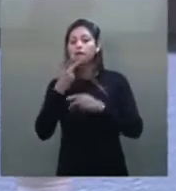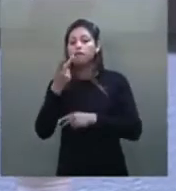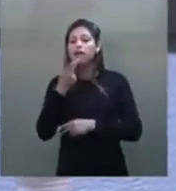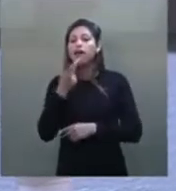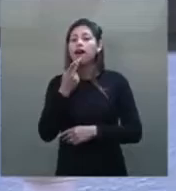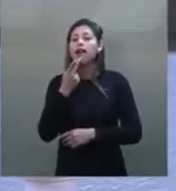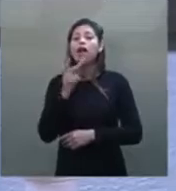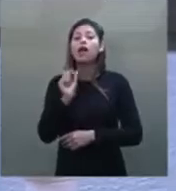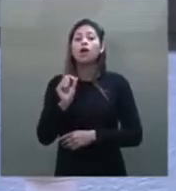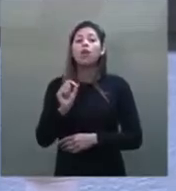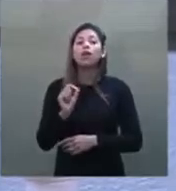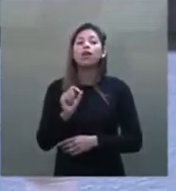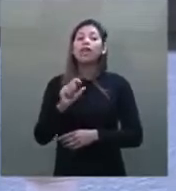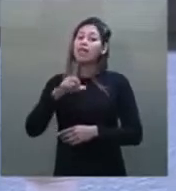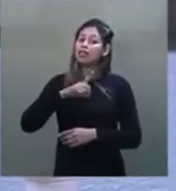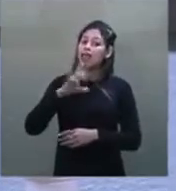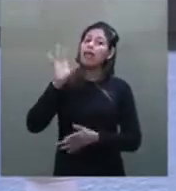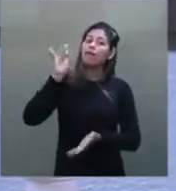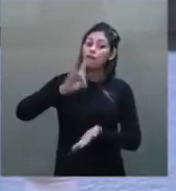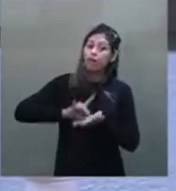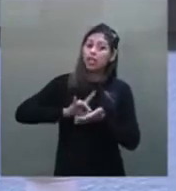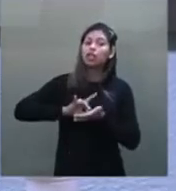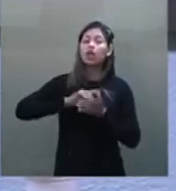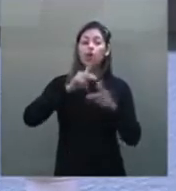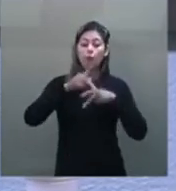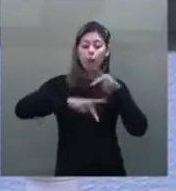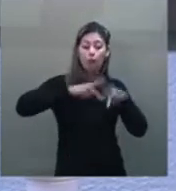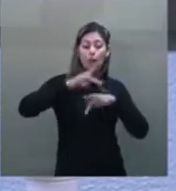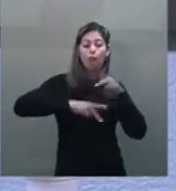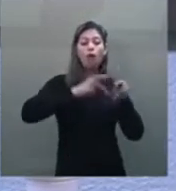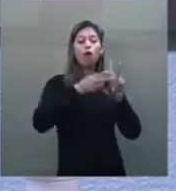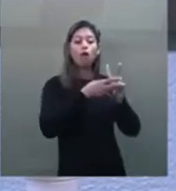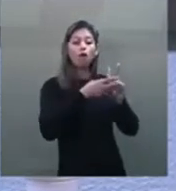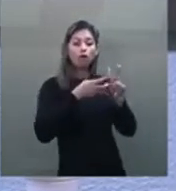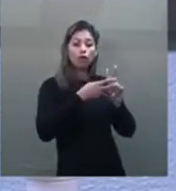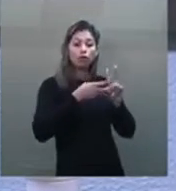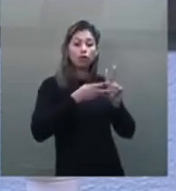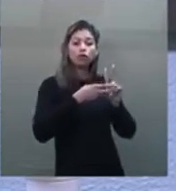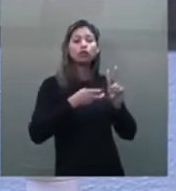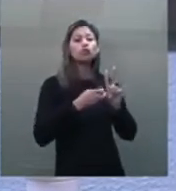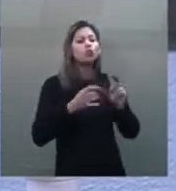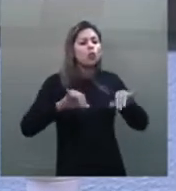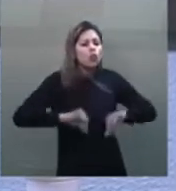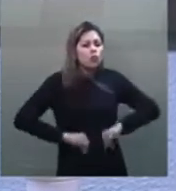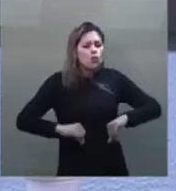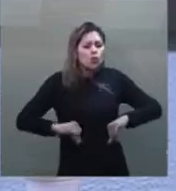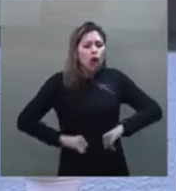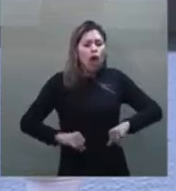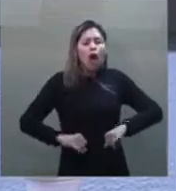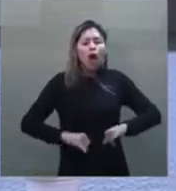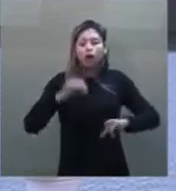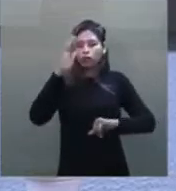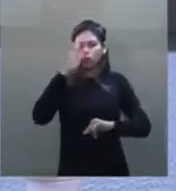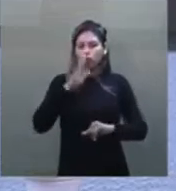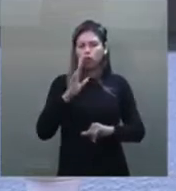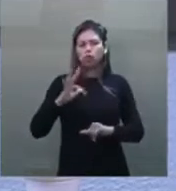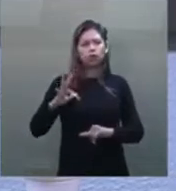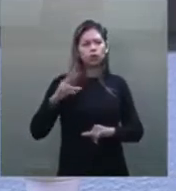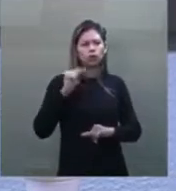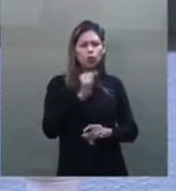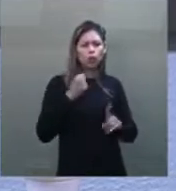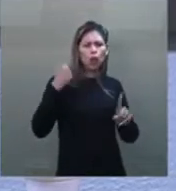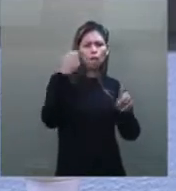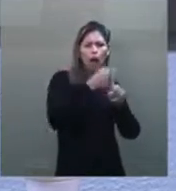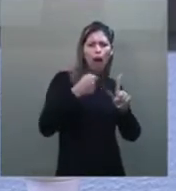falar da realidade que os povos indígenas vêm sofrendo no Brasil e de todos os ataques que a gente vem